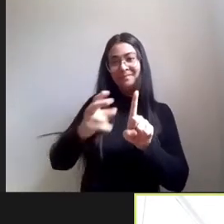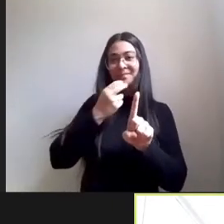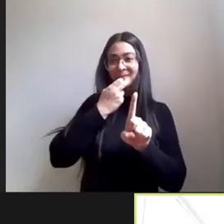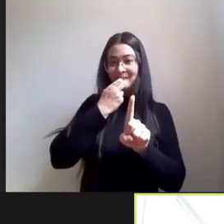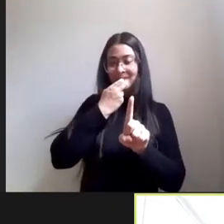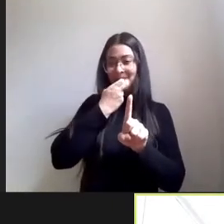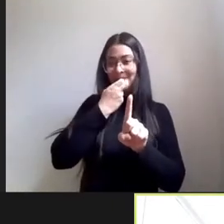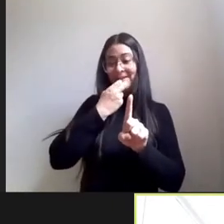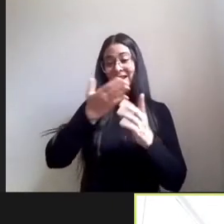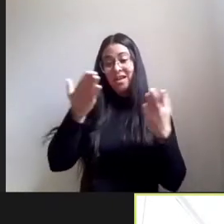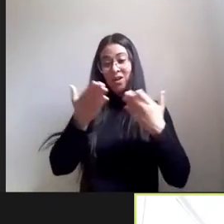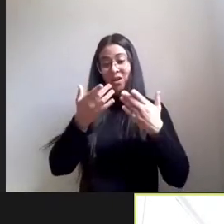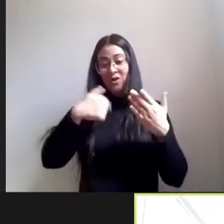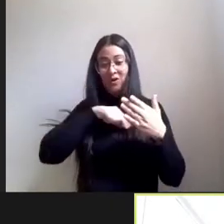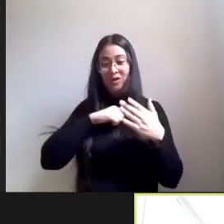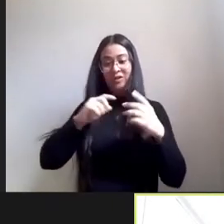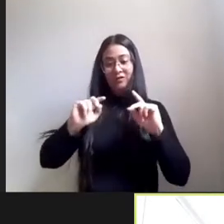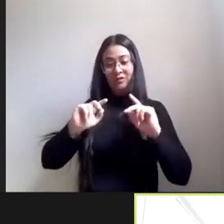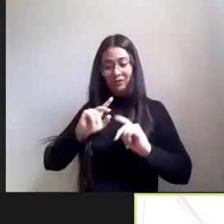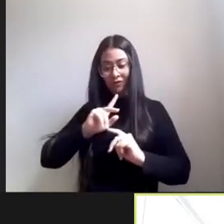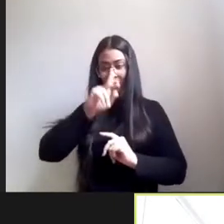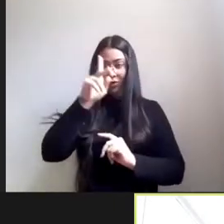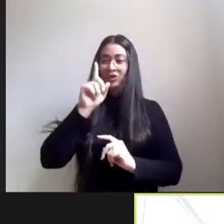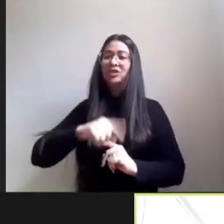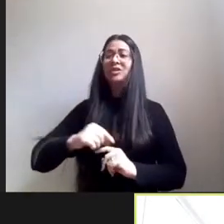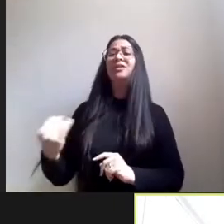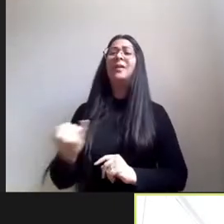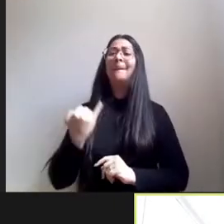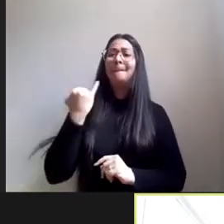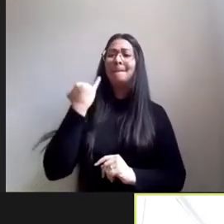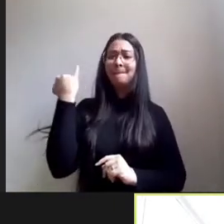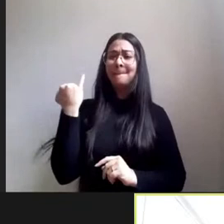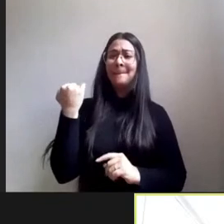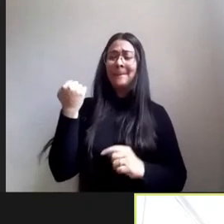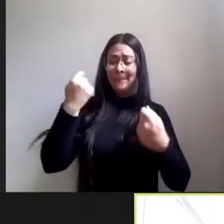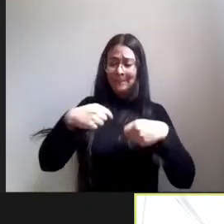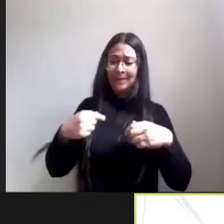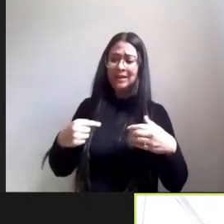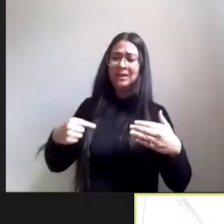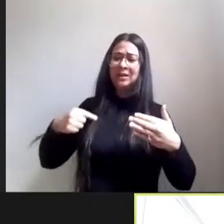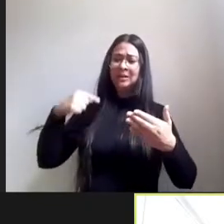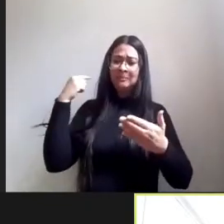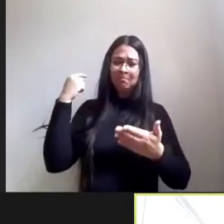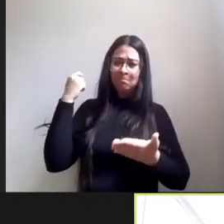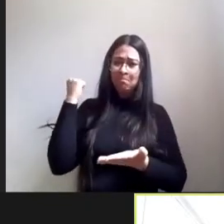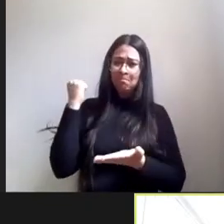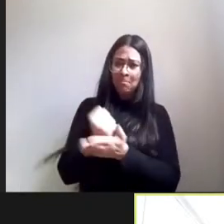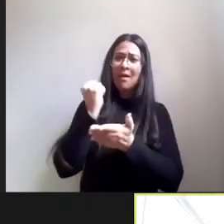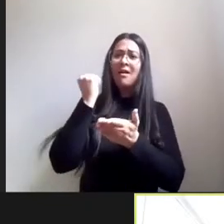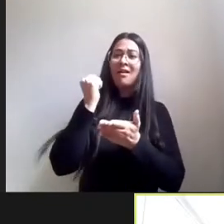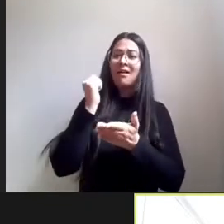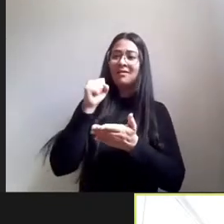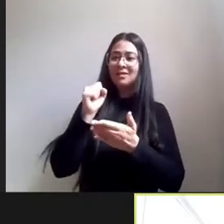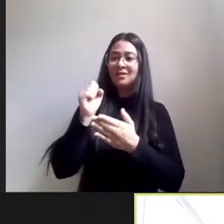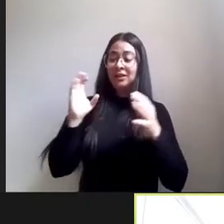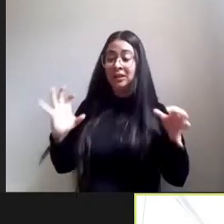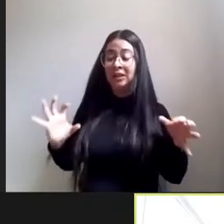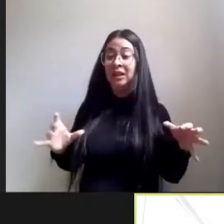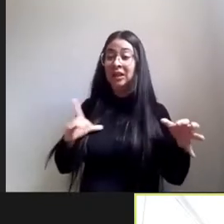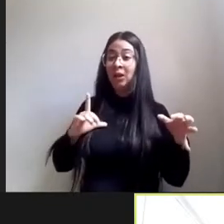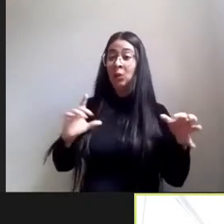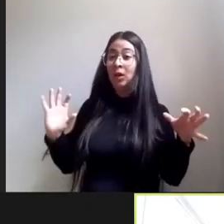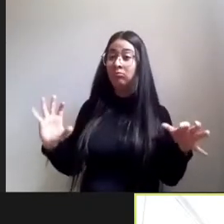dessa incidência então acho que isso é muito importante marcar isso é muito importante caracterizar e isso tem um vínculo com algumas questões que